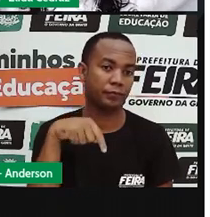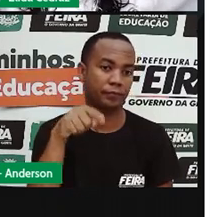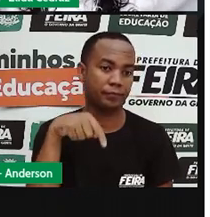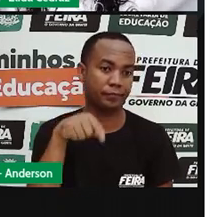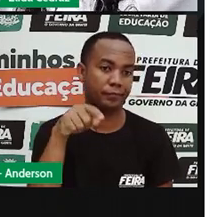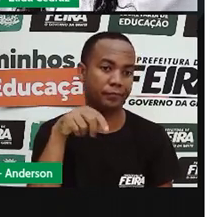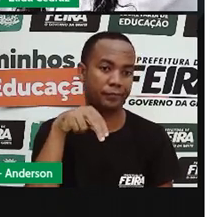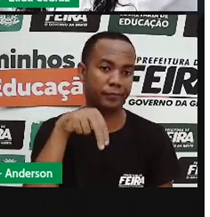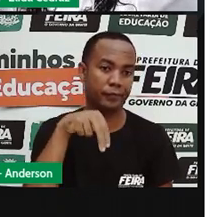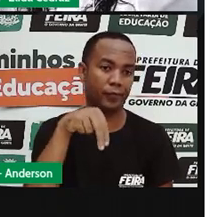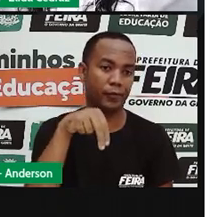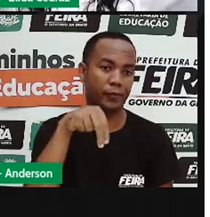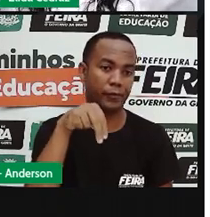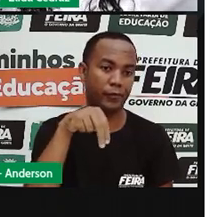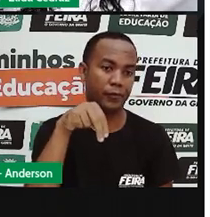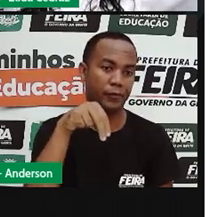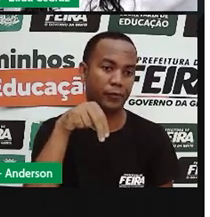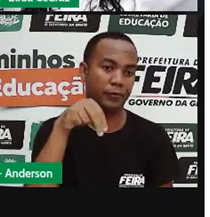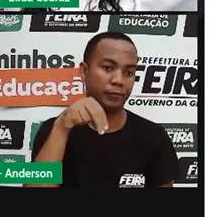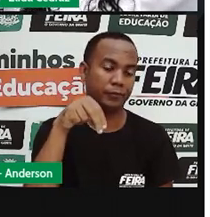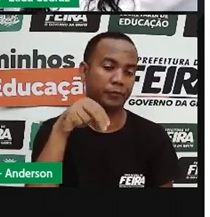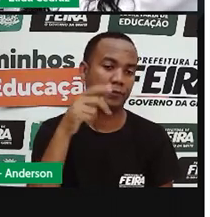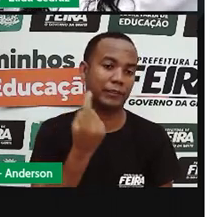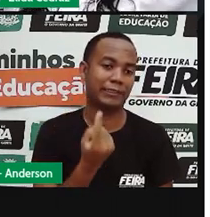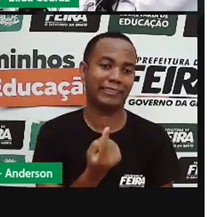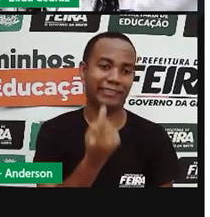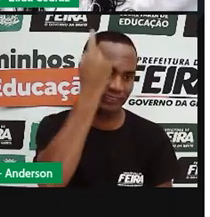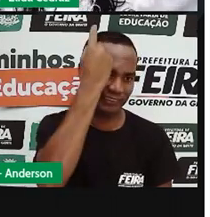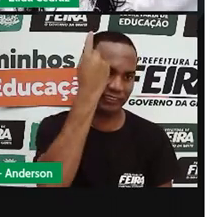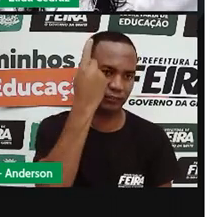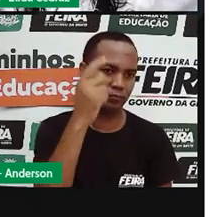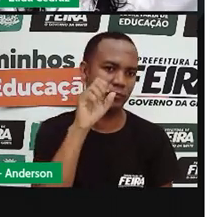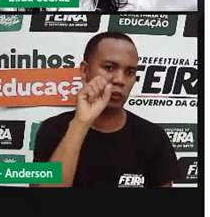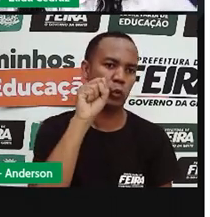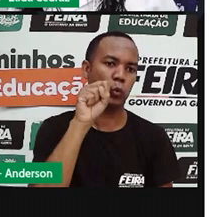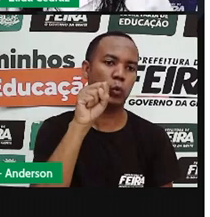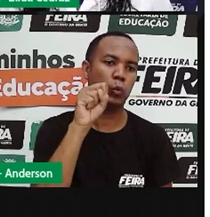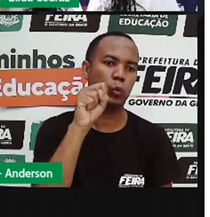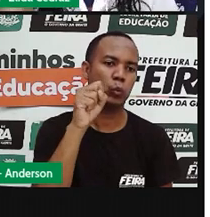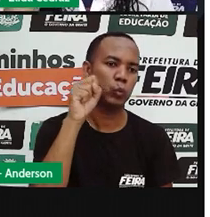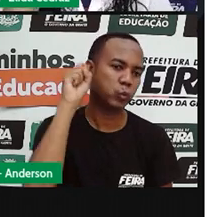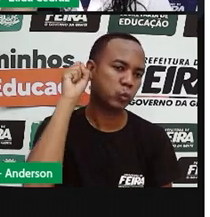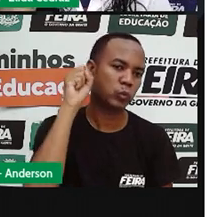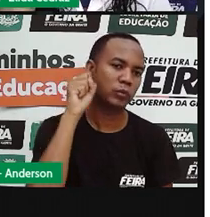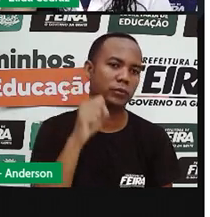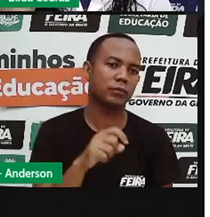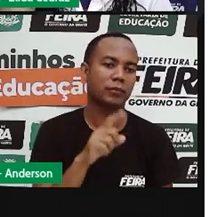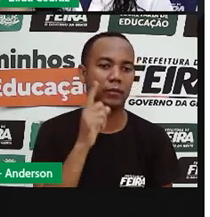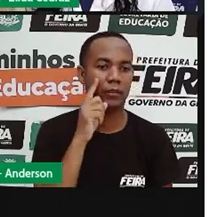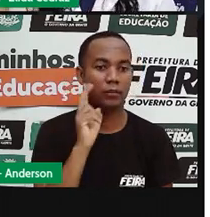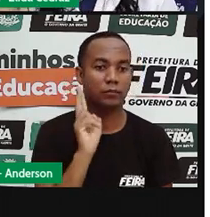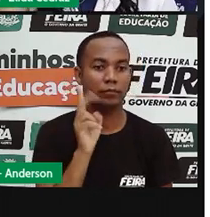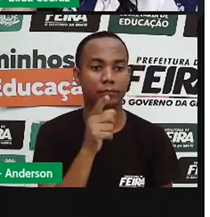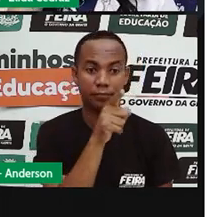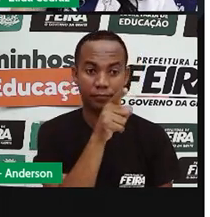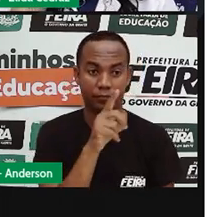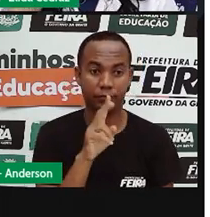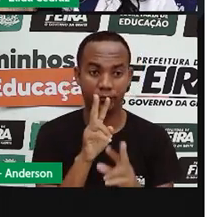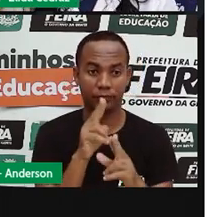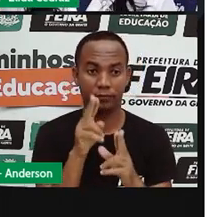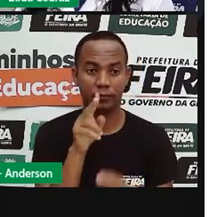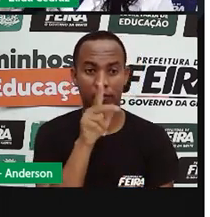Norte. E o que fica atrás da gente é o Sul. Mas sempre com essa mãozinha à